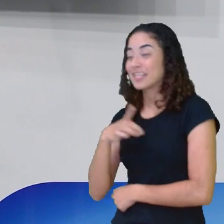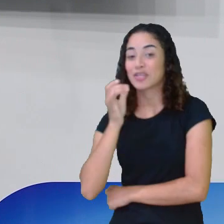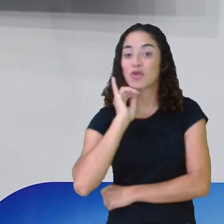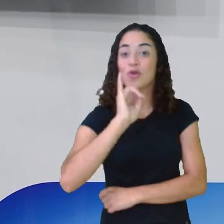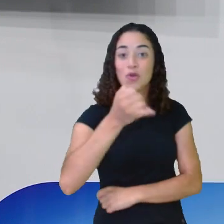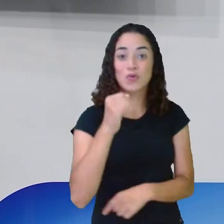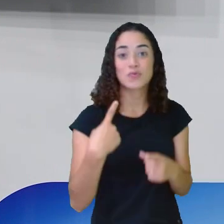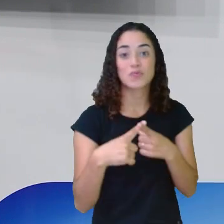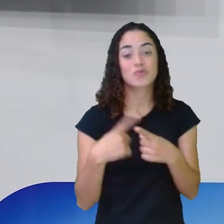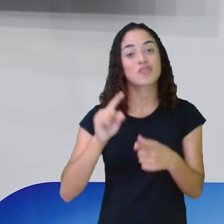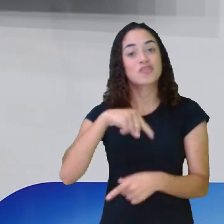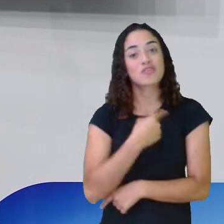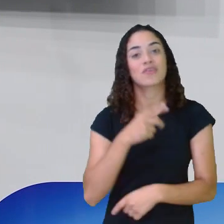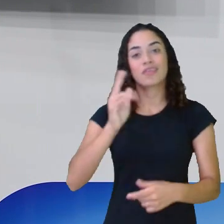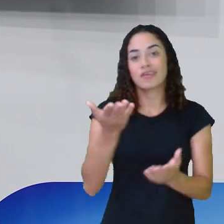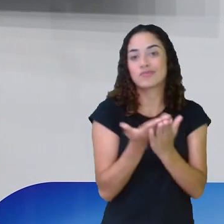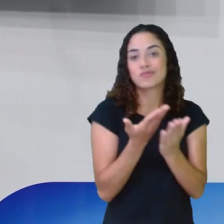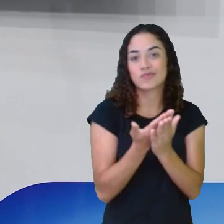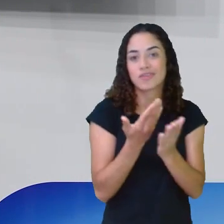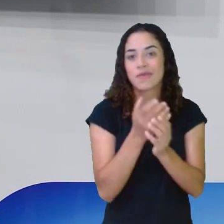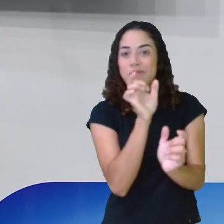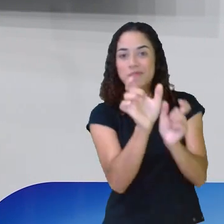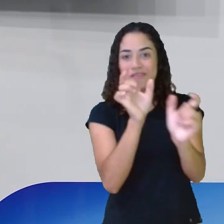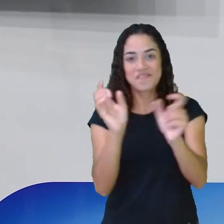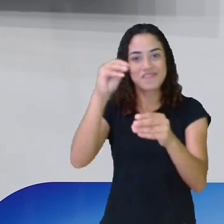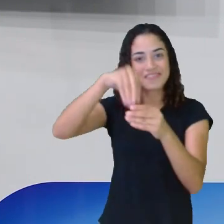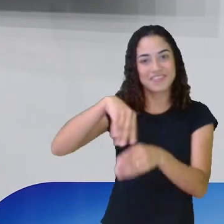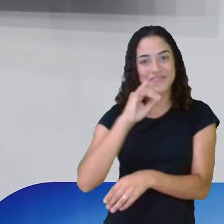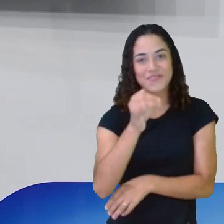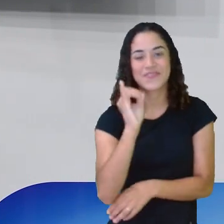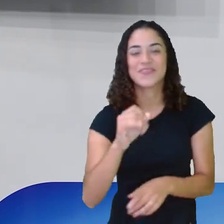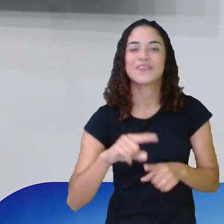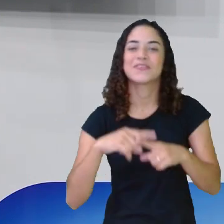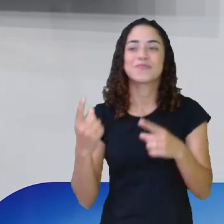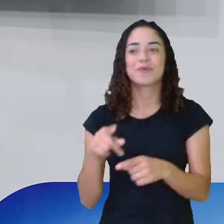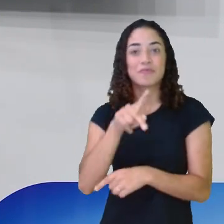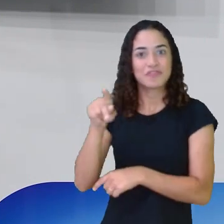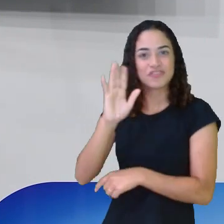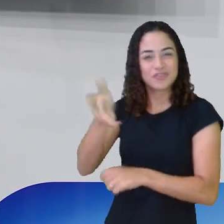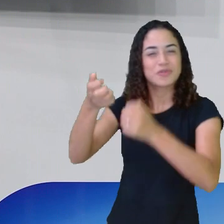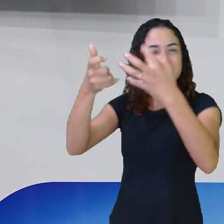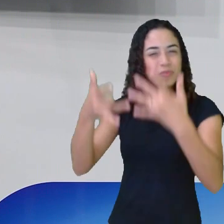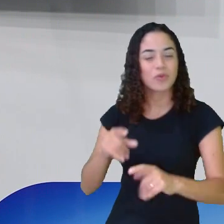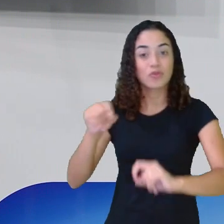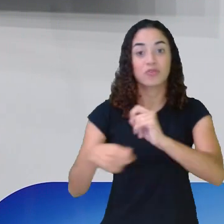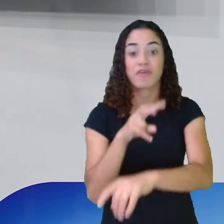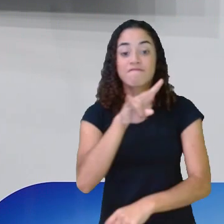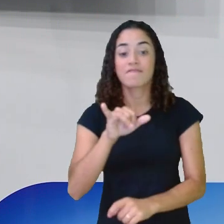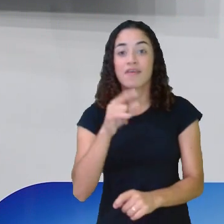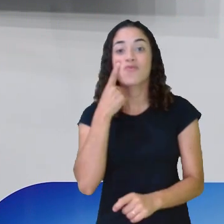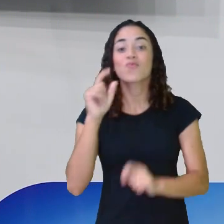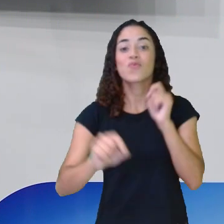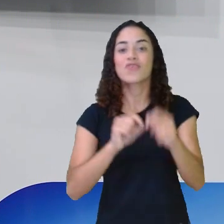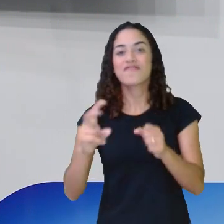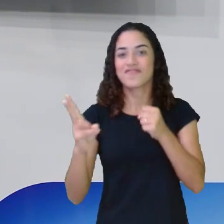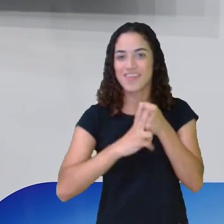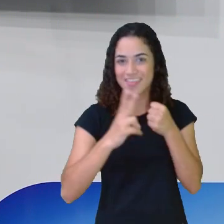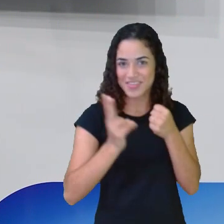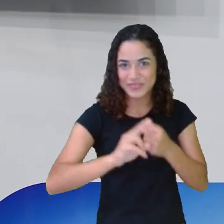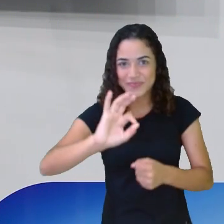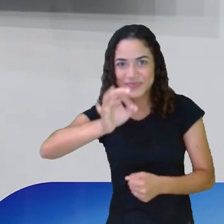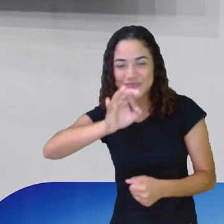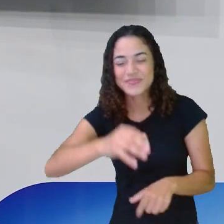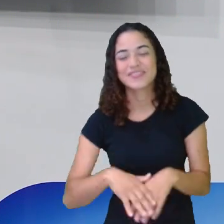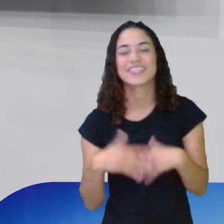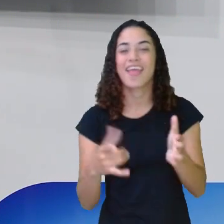nós estamos trabalhando as classes de palavras dentro dos contos, mas como a professora Kédima disse, vamos ver hoje os verbos. E